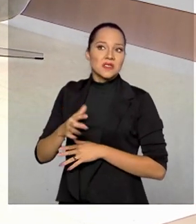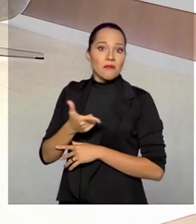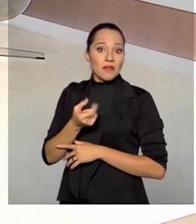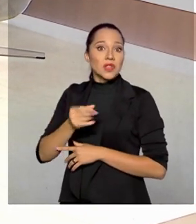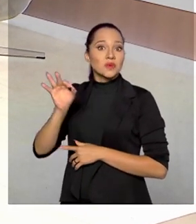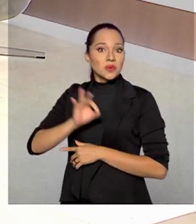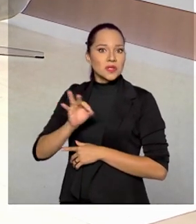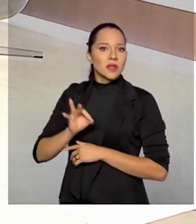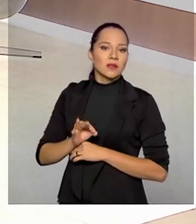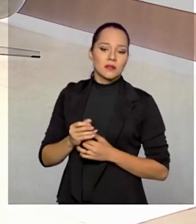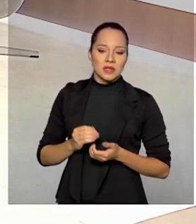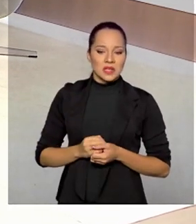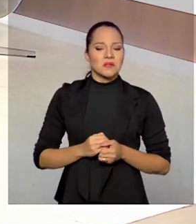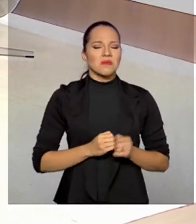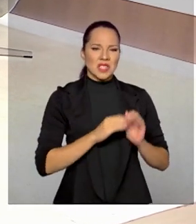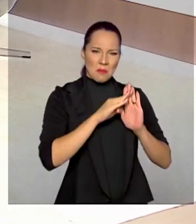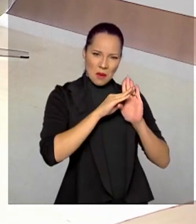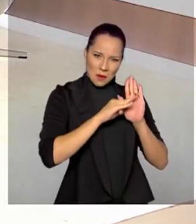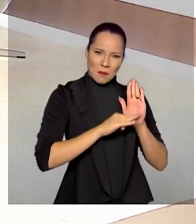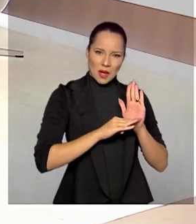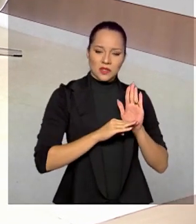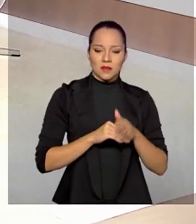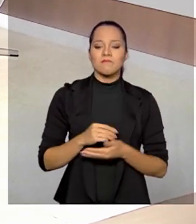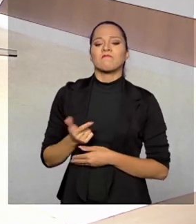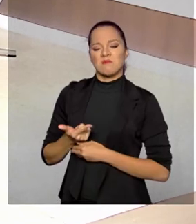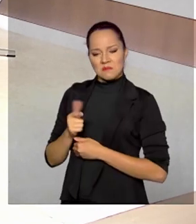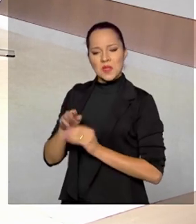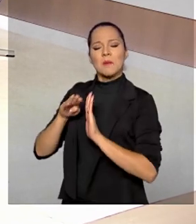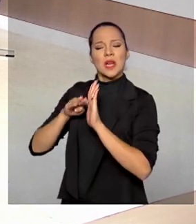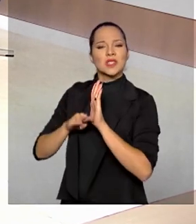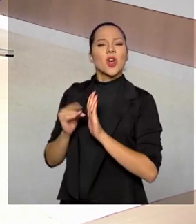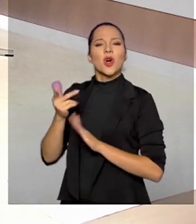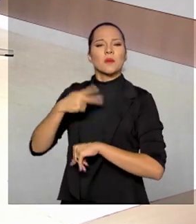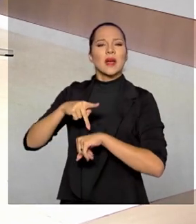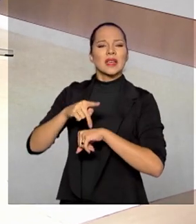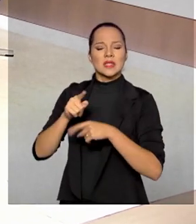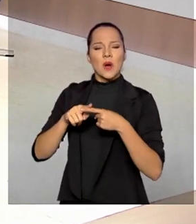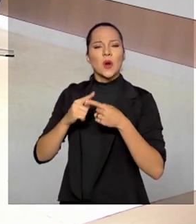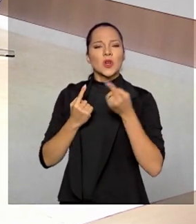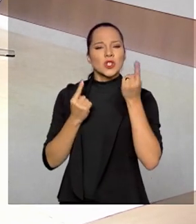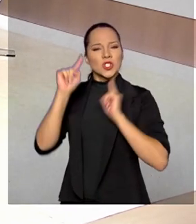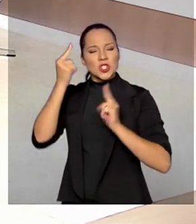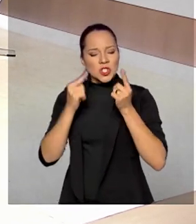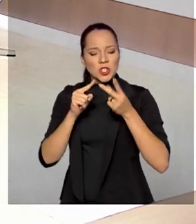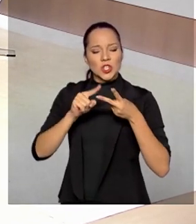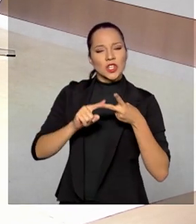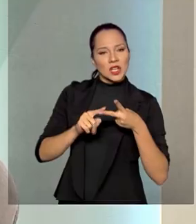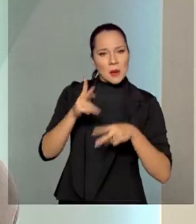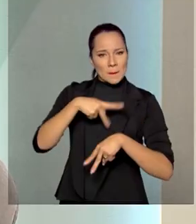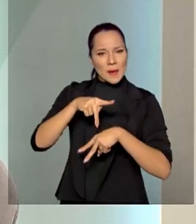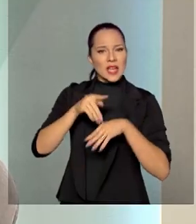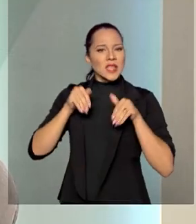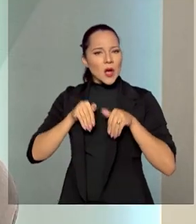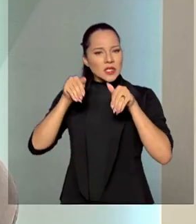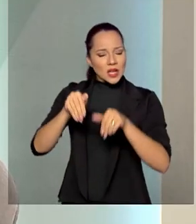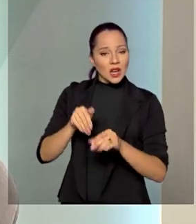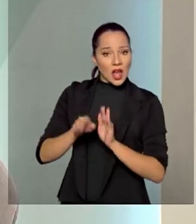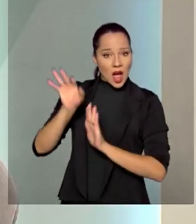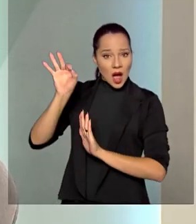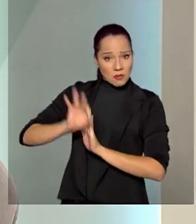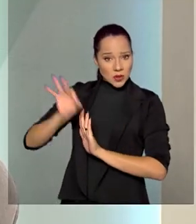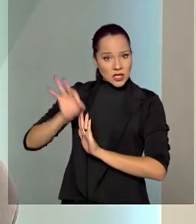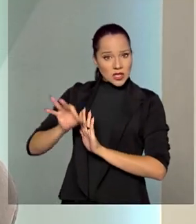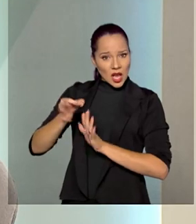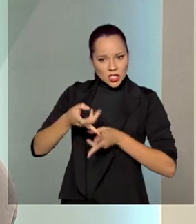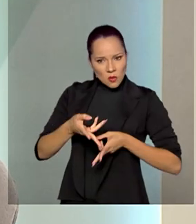Estamos bem abaixo, né? Estamos bem abaixo. Outros países, como Chile, Austrália, têm uma percentagem muito maior do seu